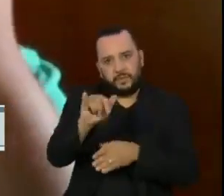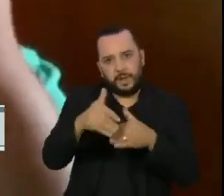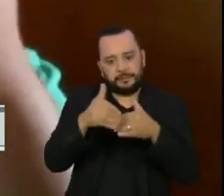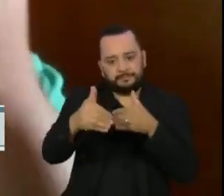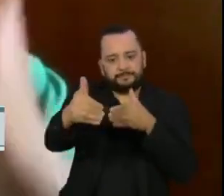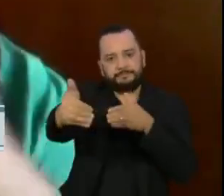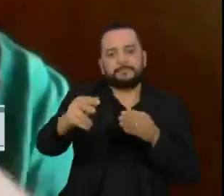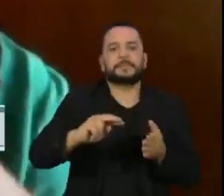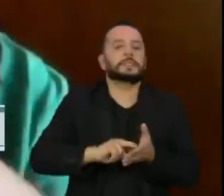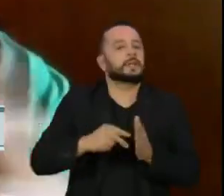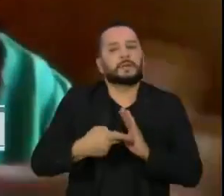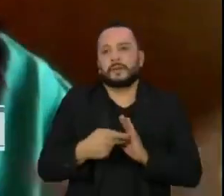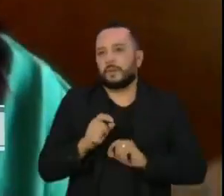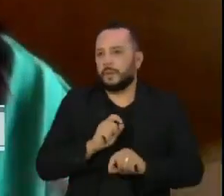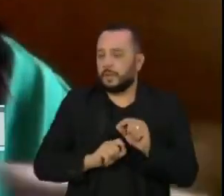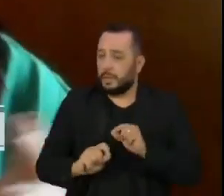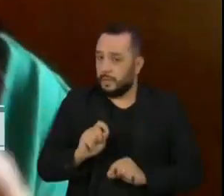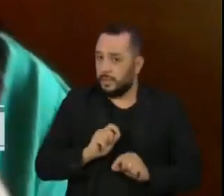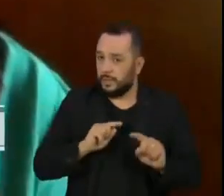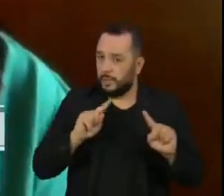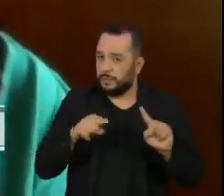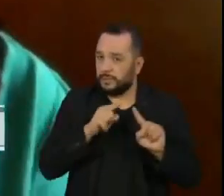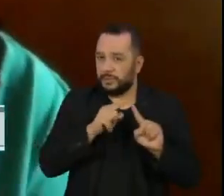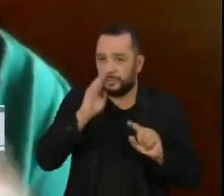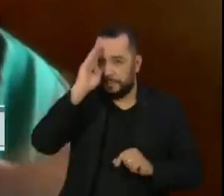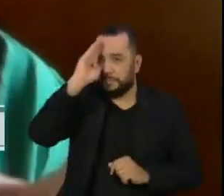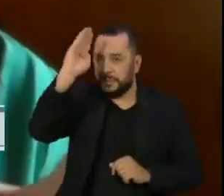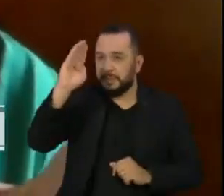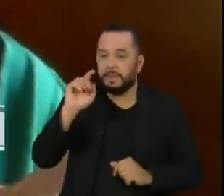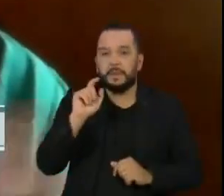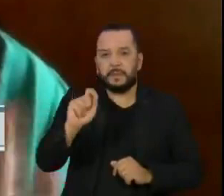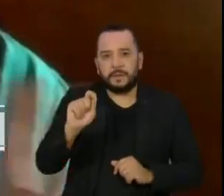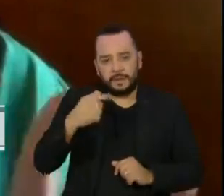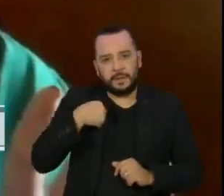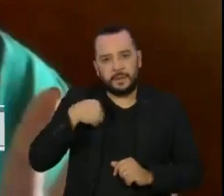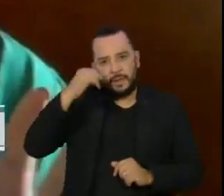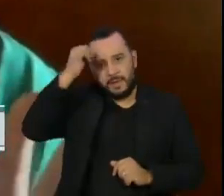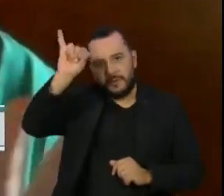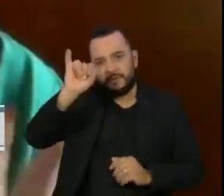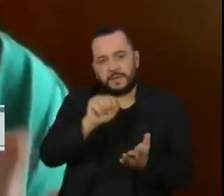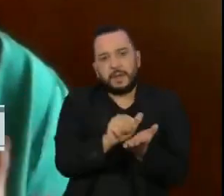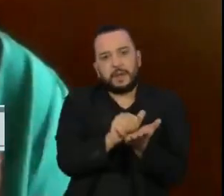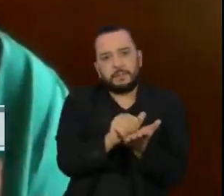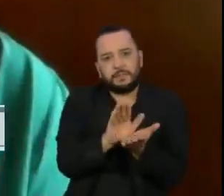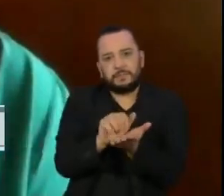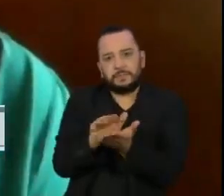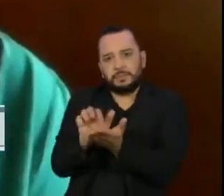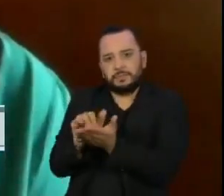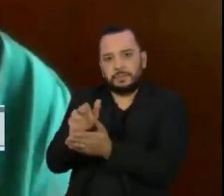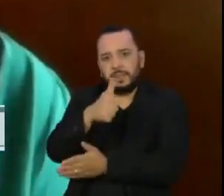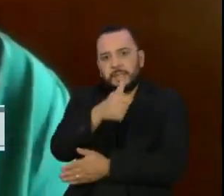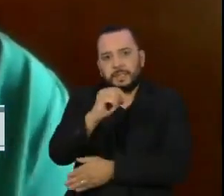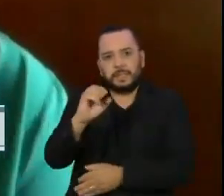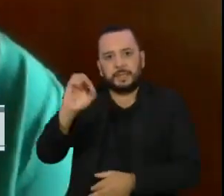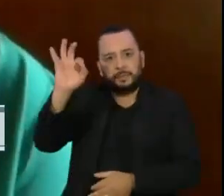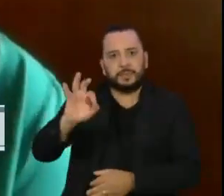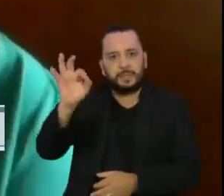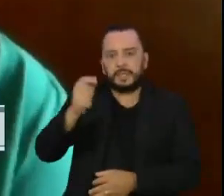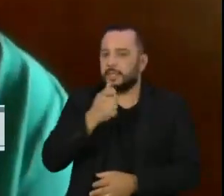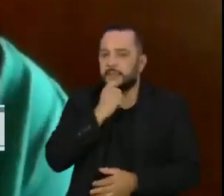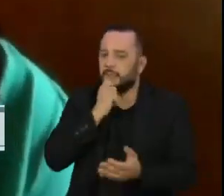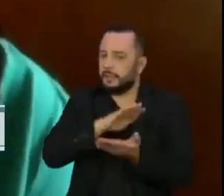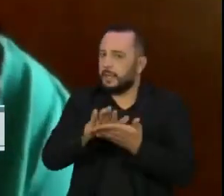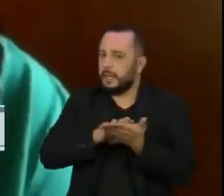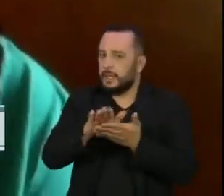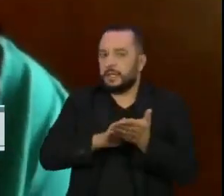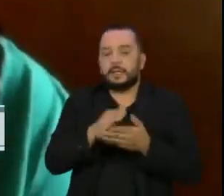o objetivo central, que é evitar os despejos, ele ainda não está 100% garantido, porque o projeto de lei ainda